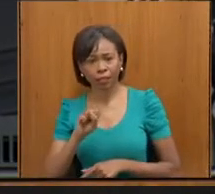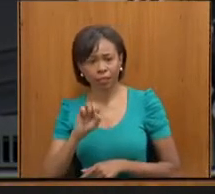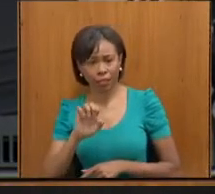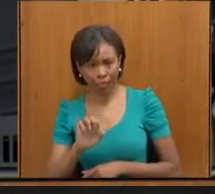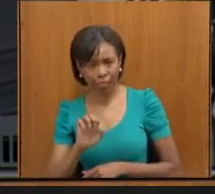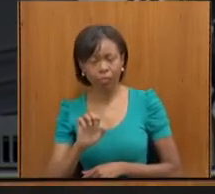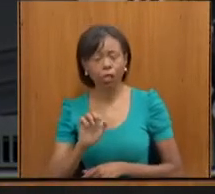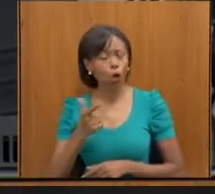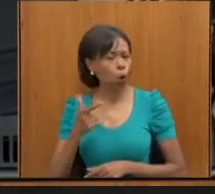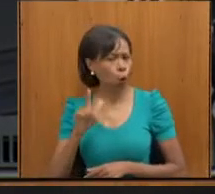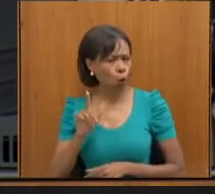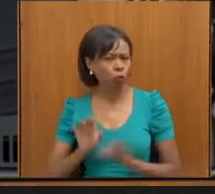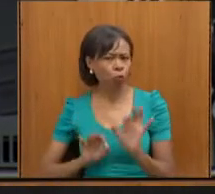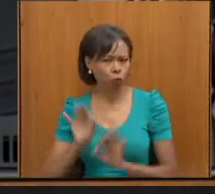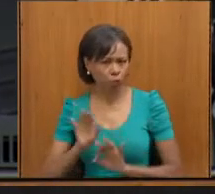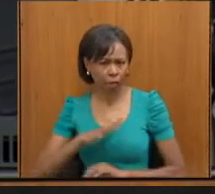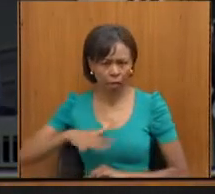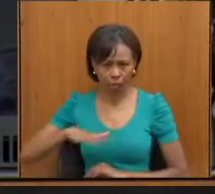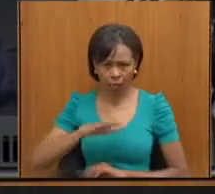social.